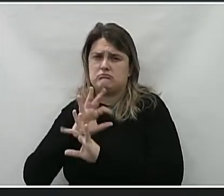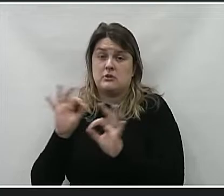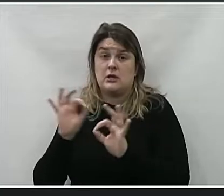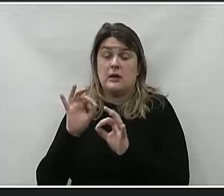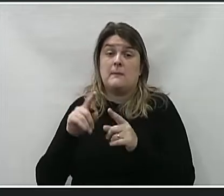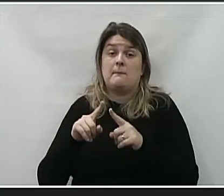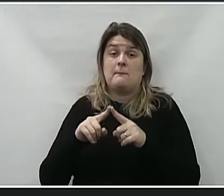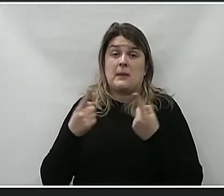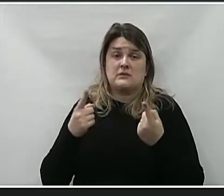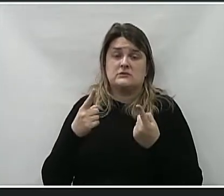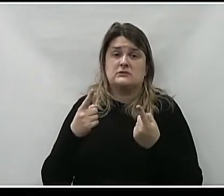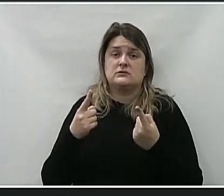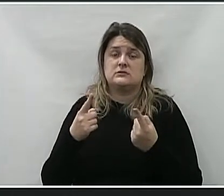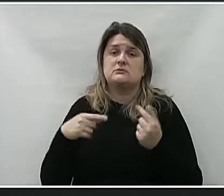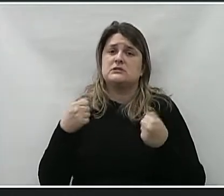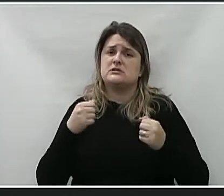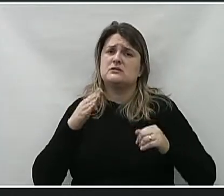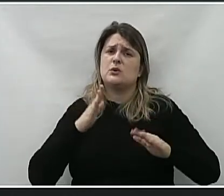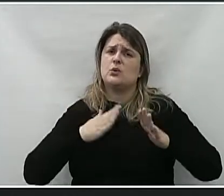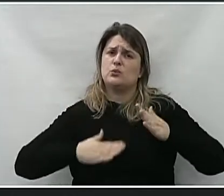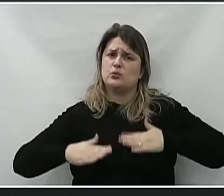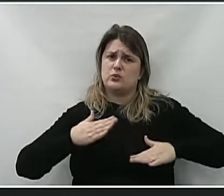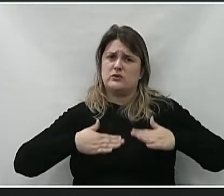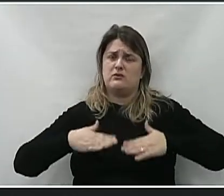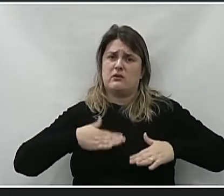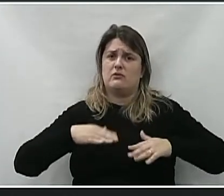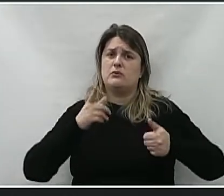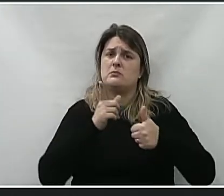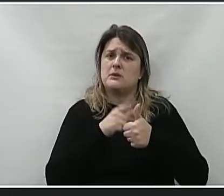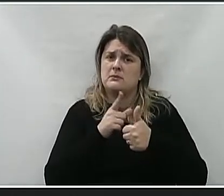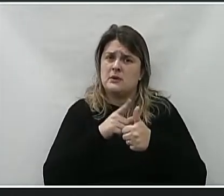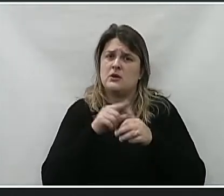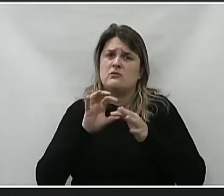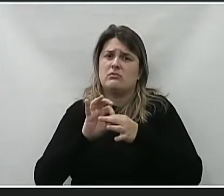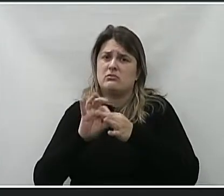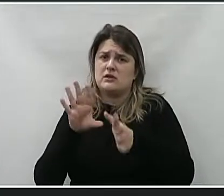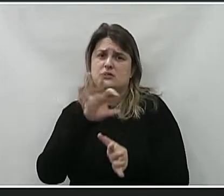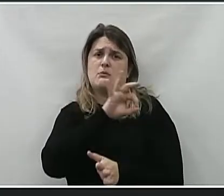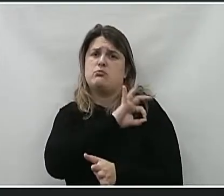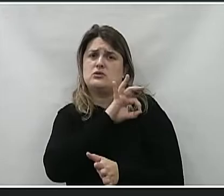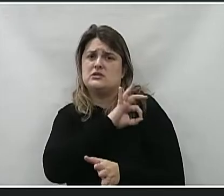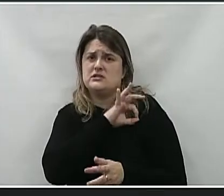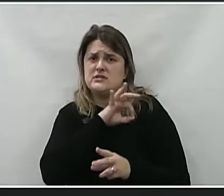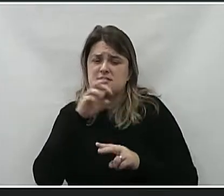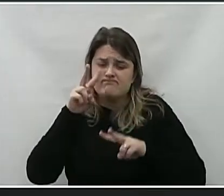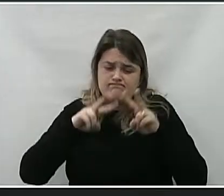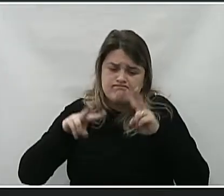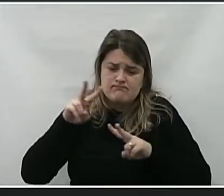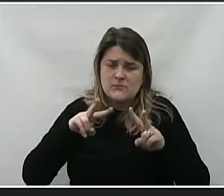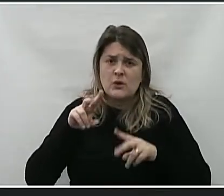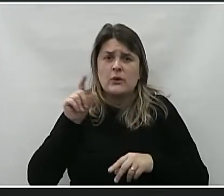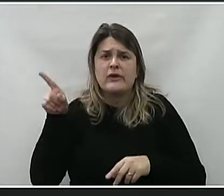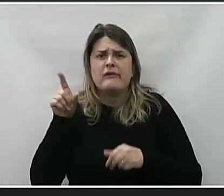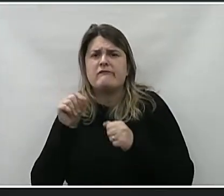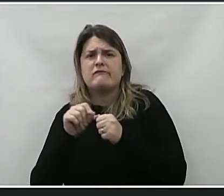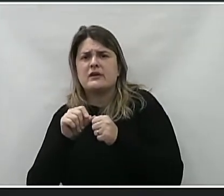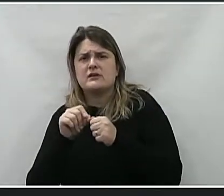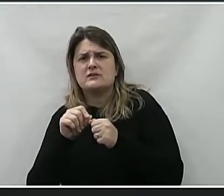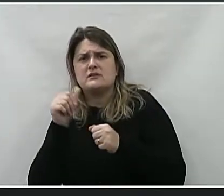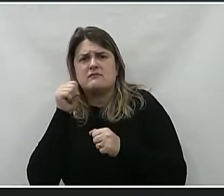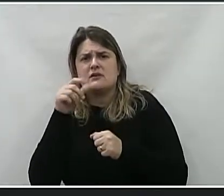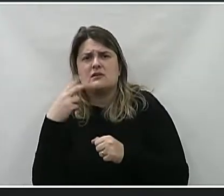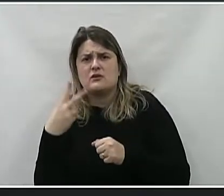mas assim, tem que tomar cuidado com esse tipo de posicionamento. O que a senhora está fazendo, nobre